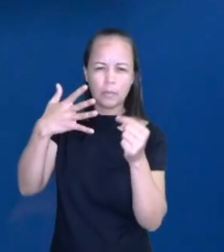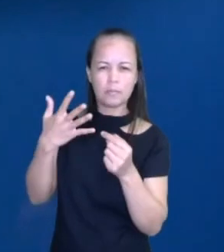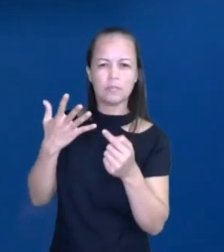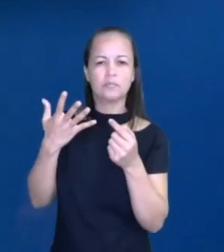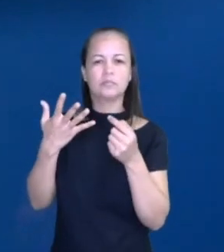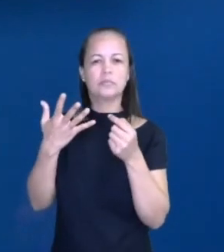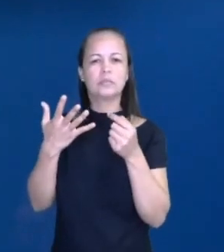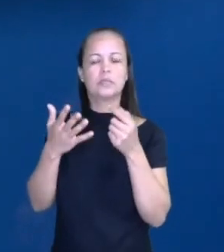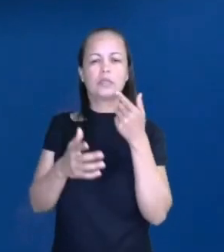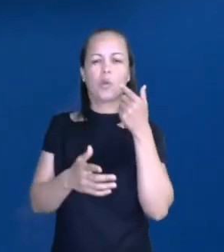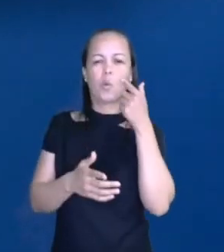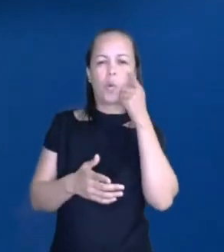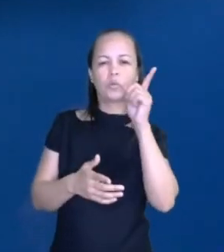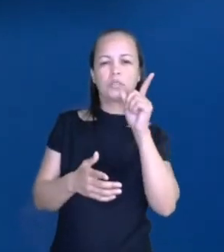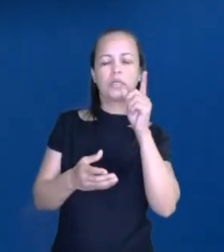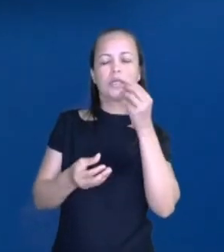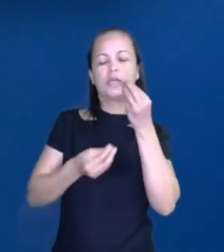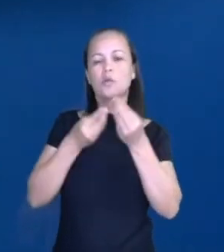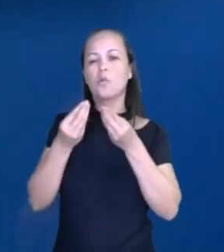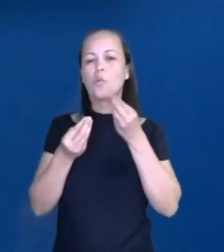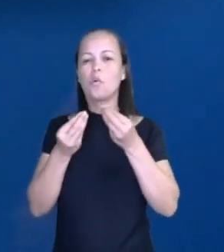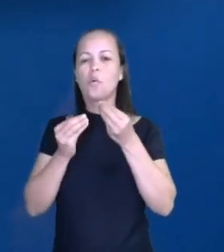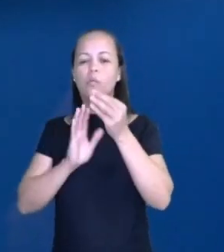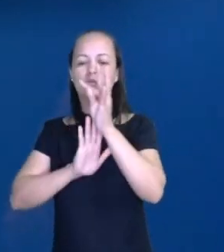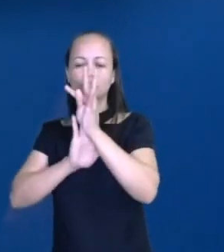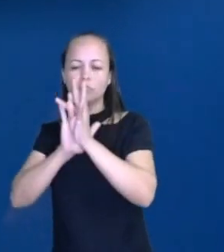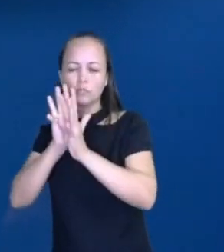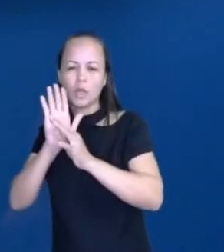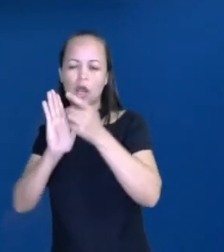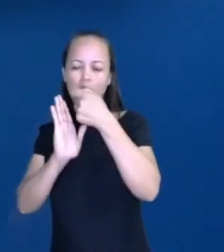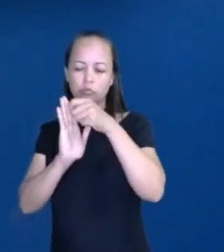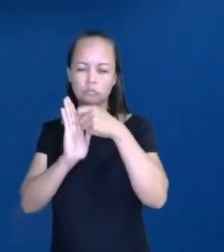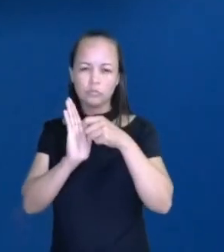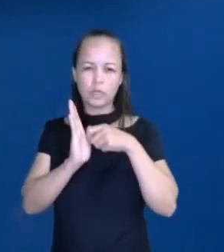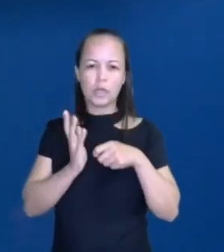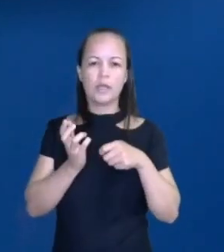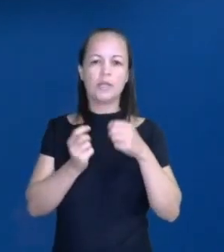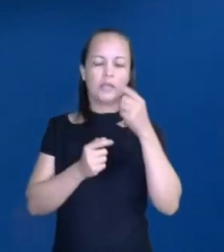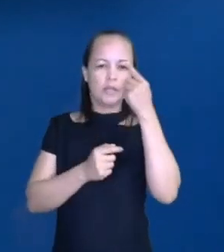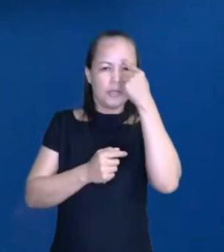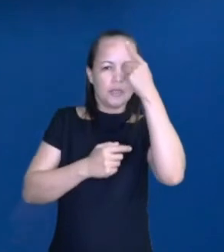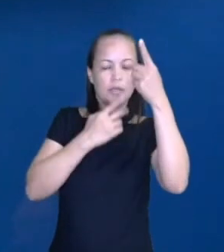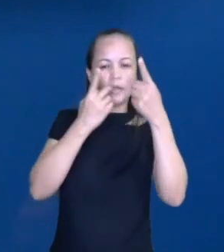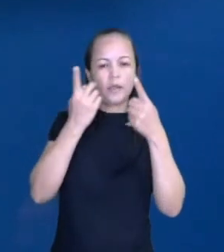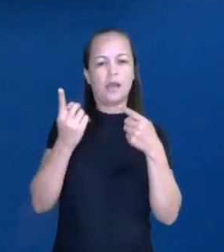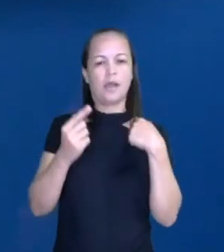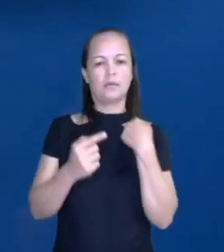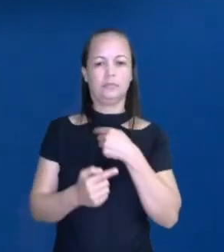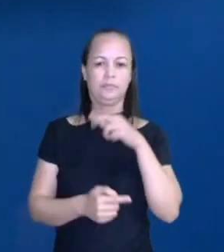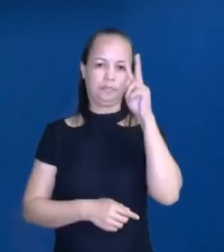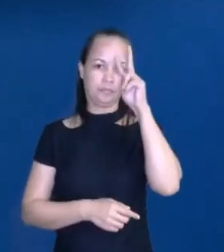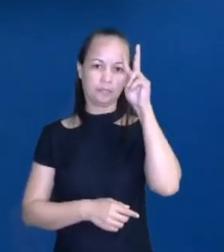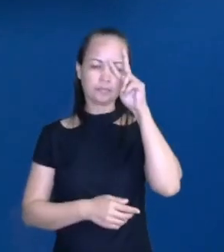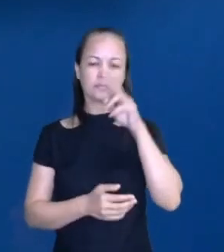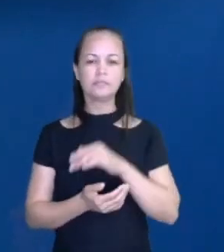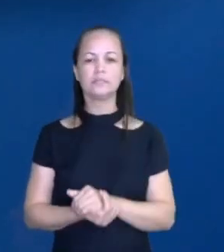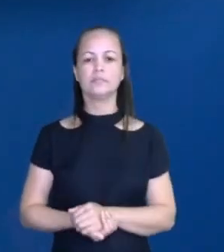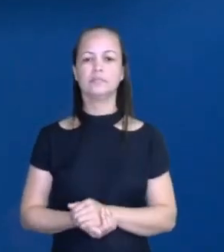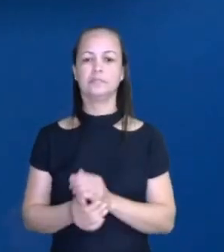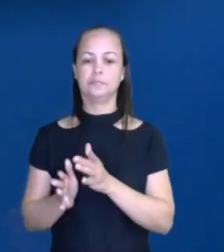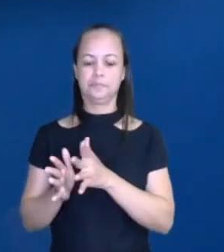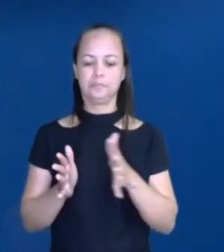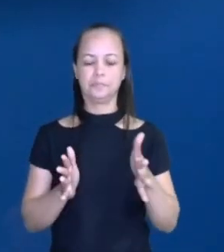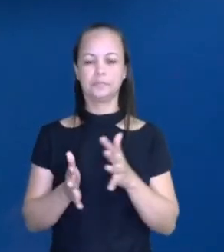conseguir elaborar textos, escrever textos e criar as nossas histórias. Vamos seguir